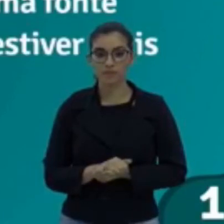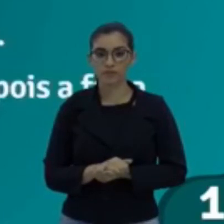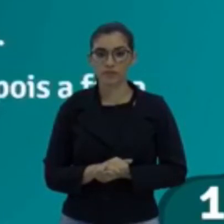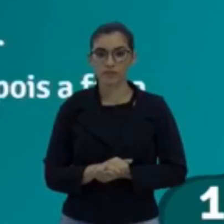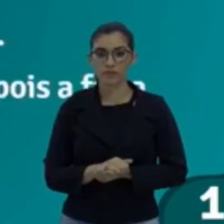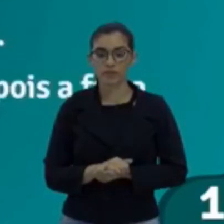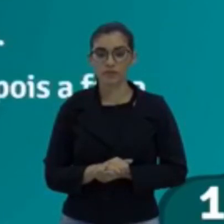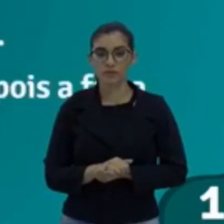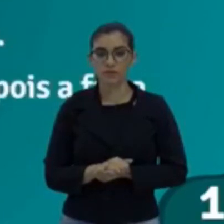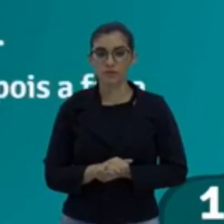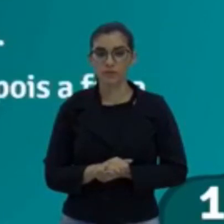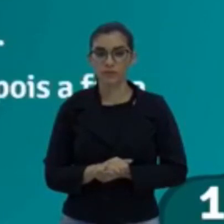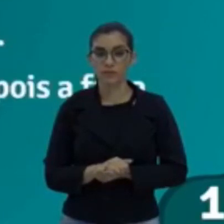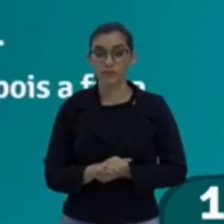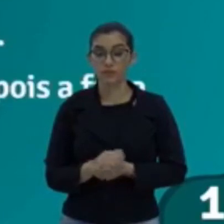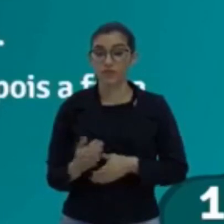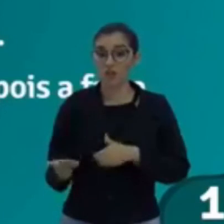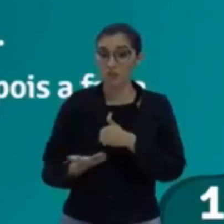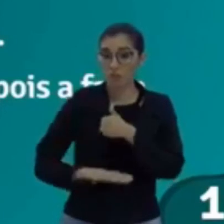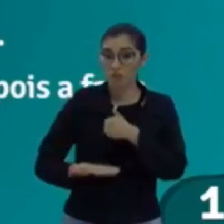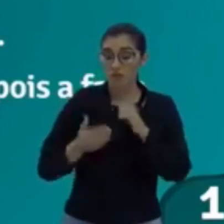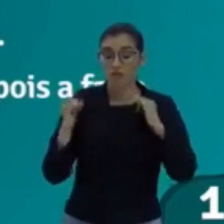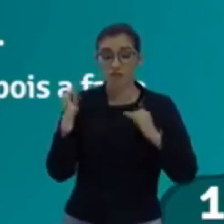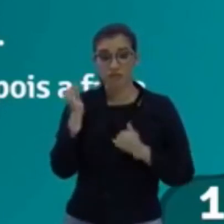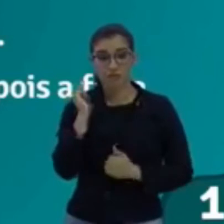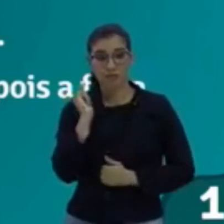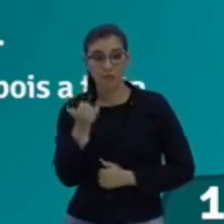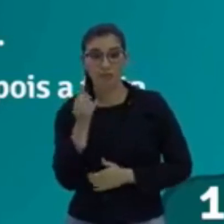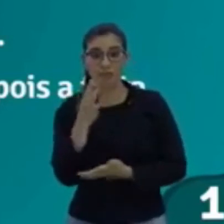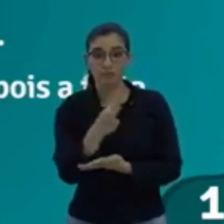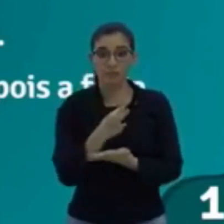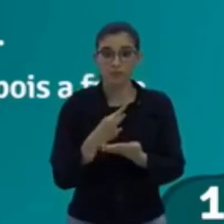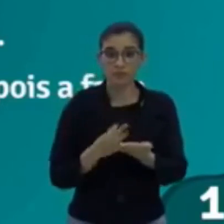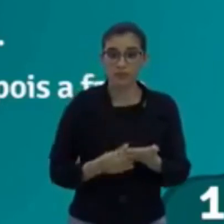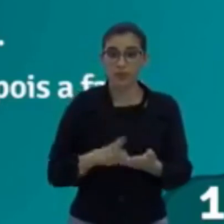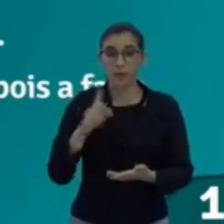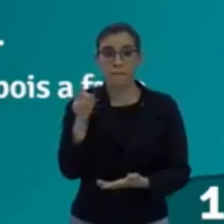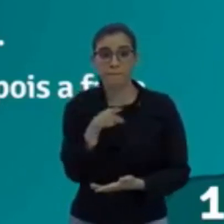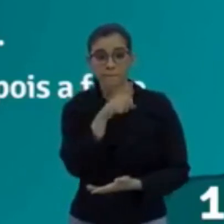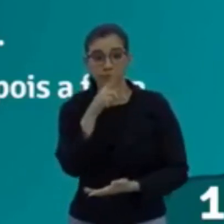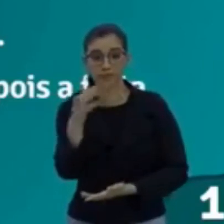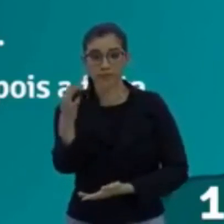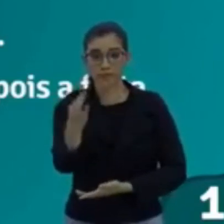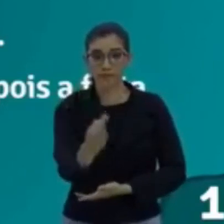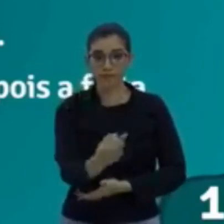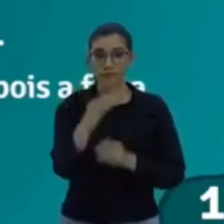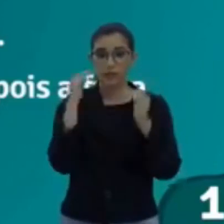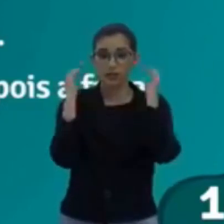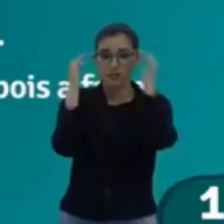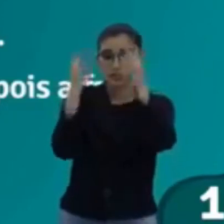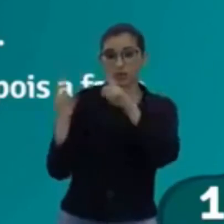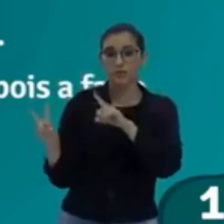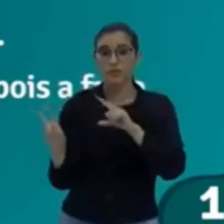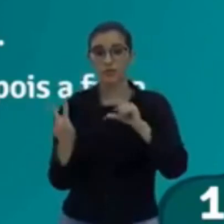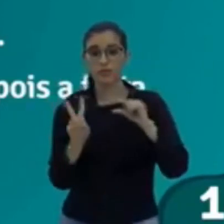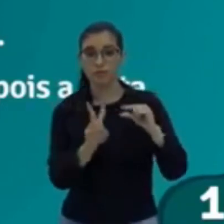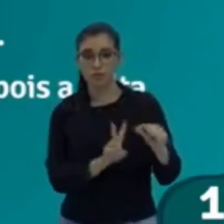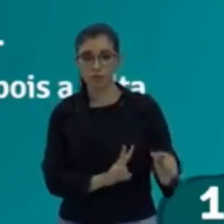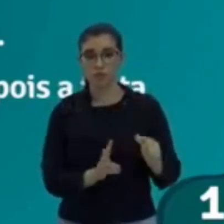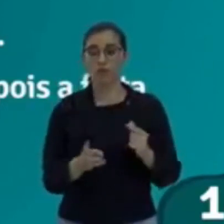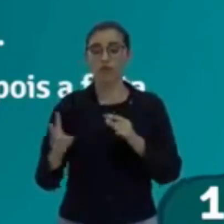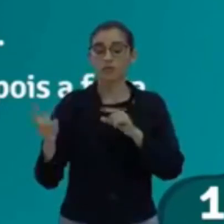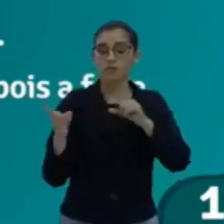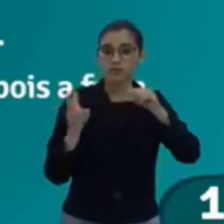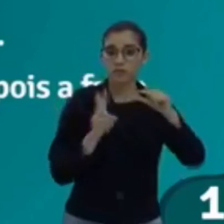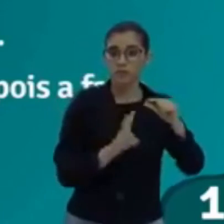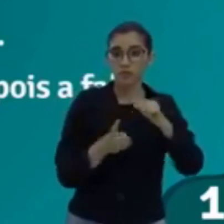Então, continua aqui. Com base nas informações do texto, marque a alternativa correta a respeito da velocidade de